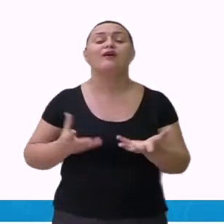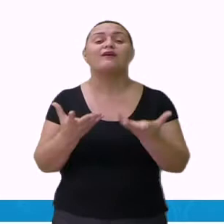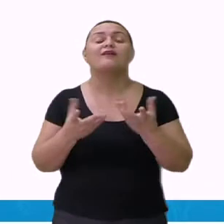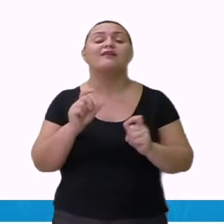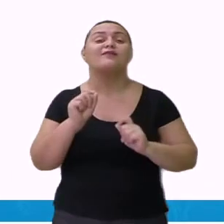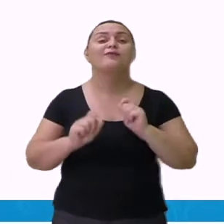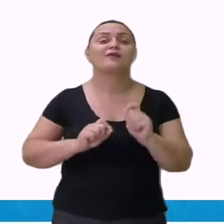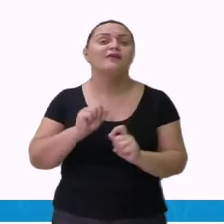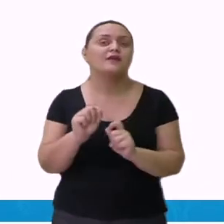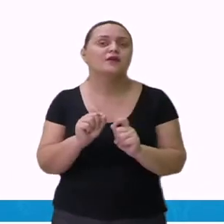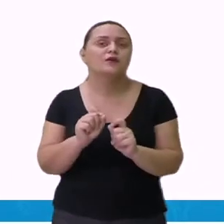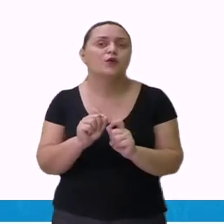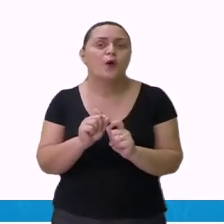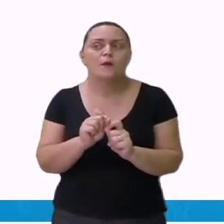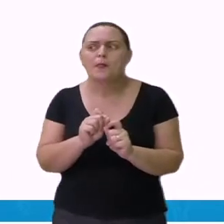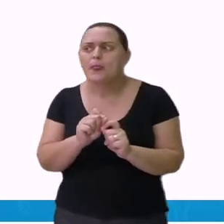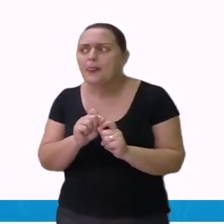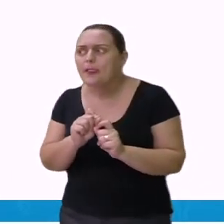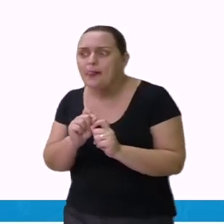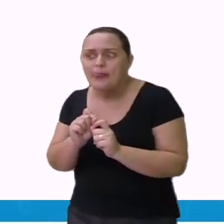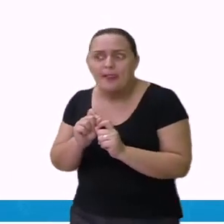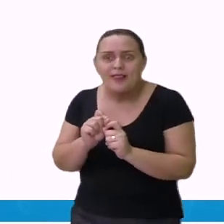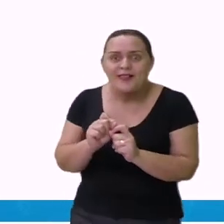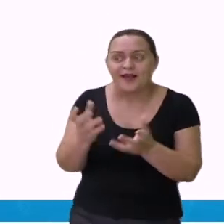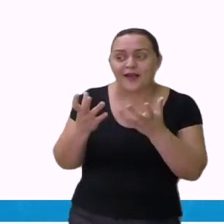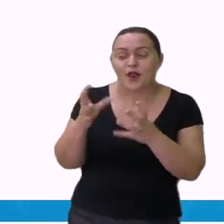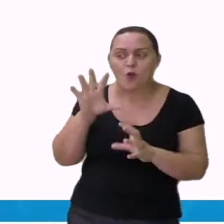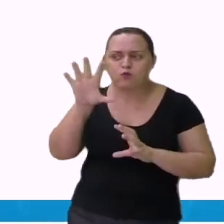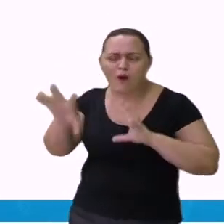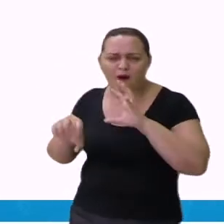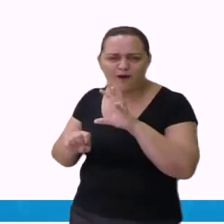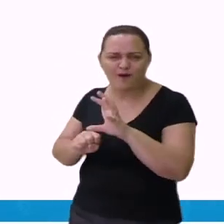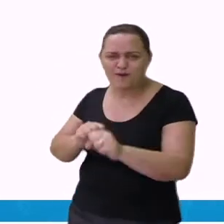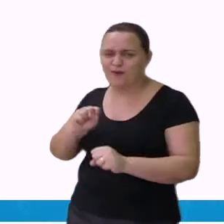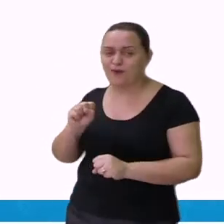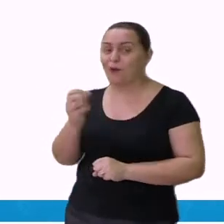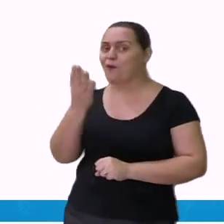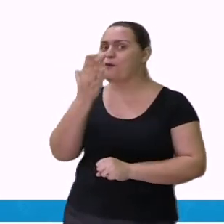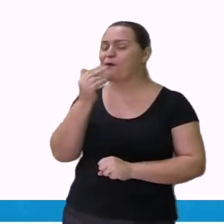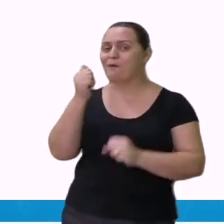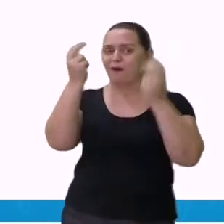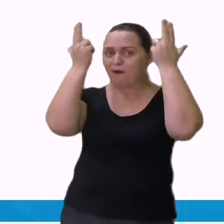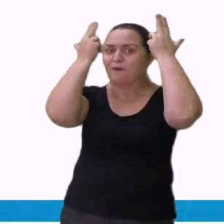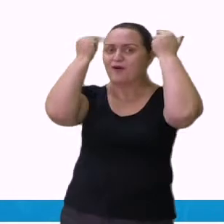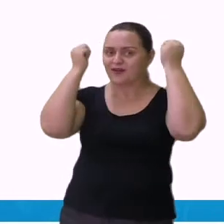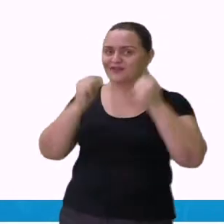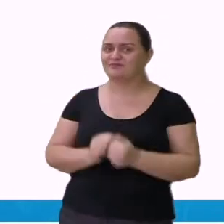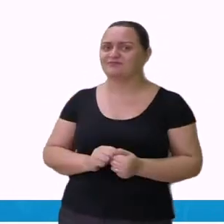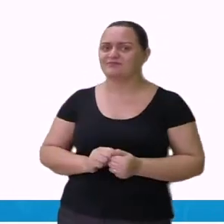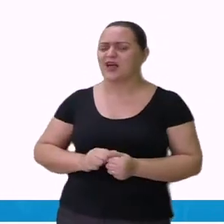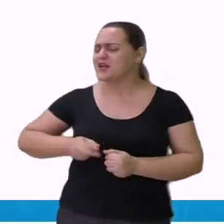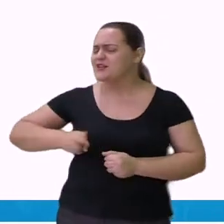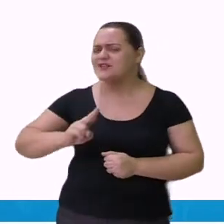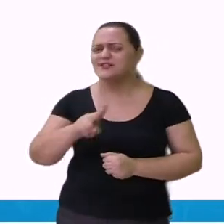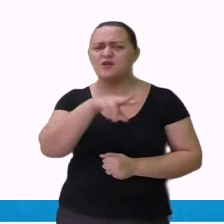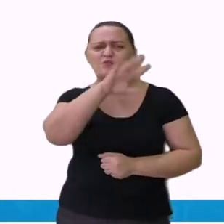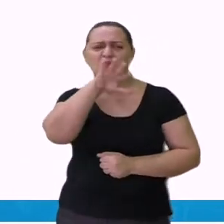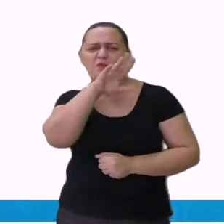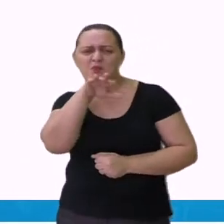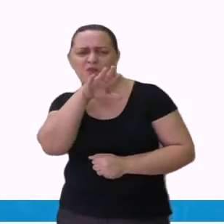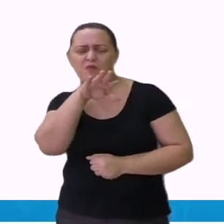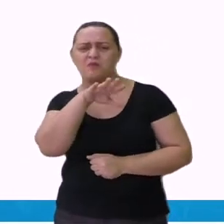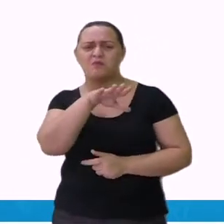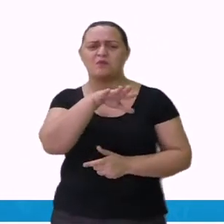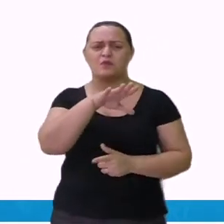doida para devorar o coelho. Então, ela vivia rodeando o coelho para opapá